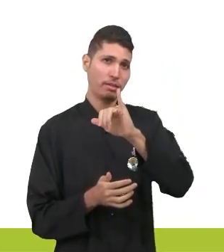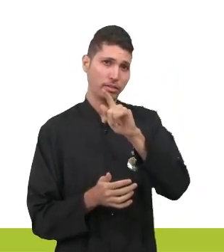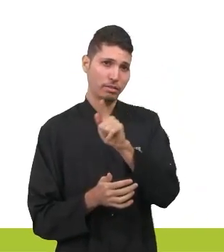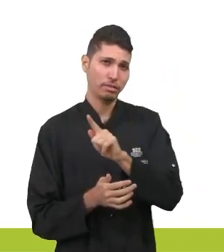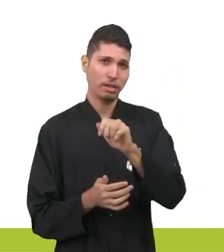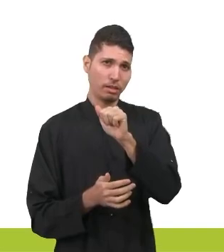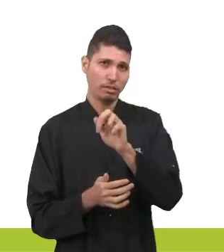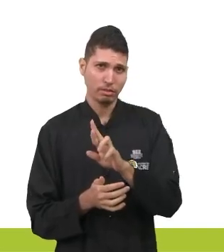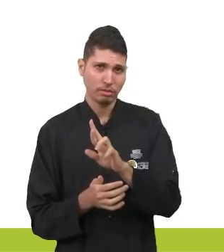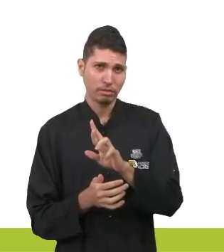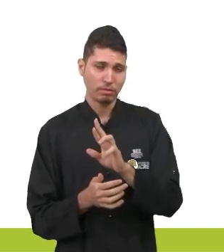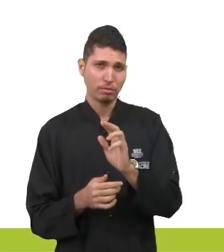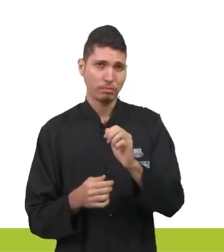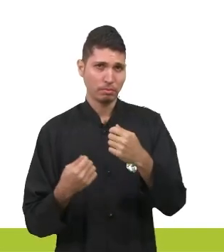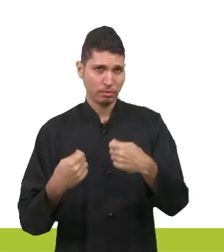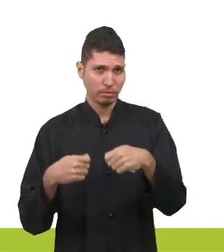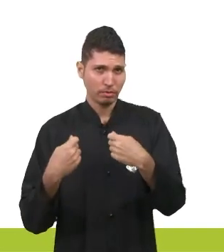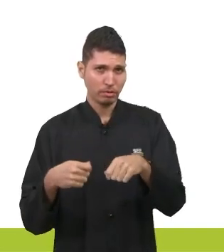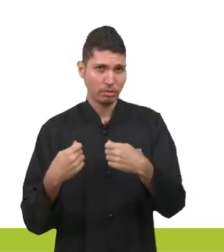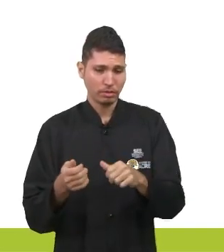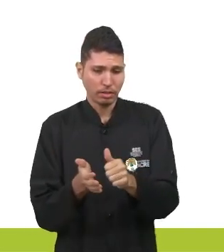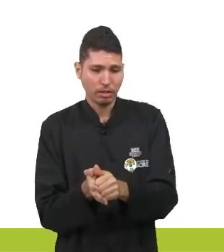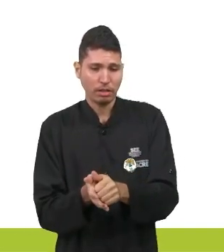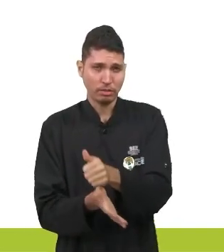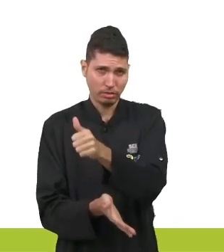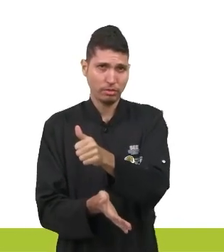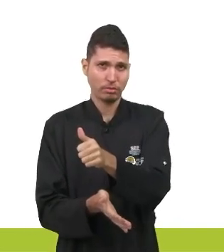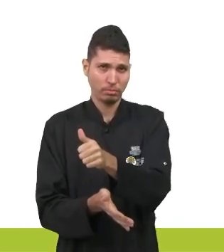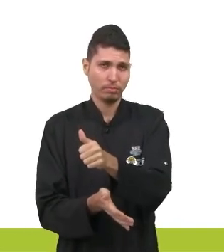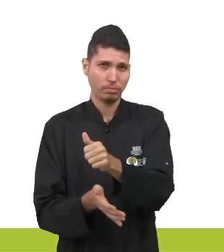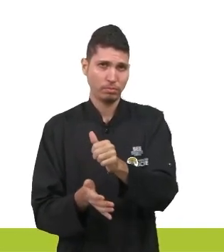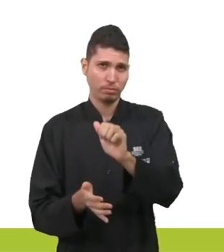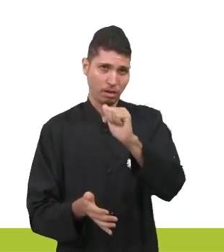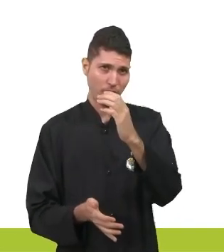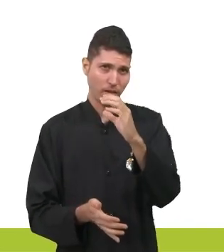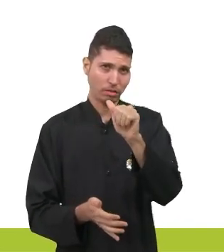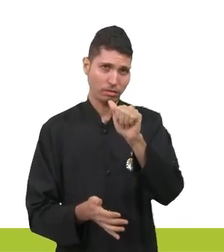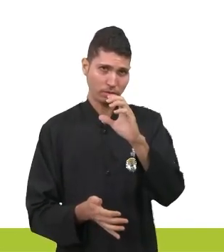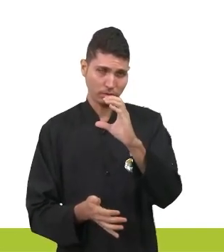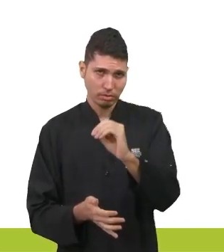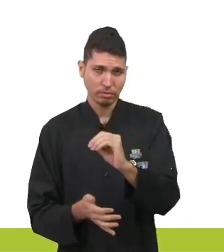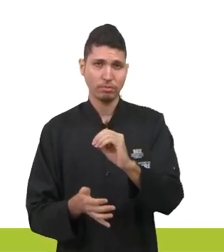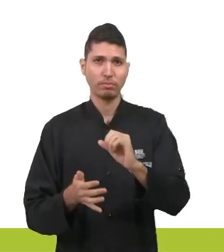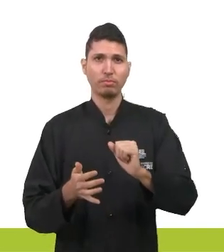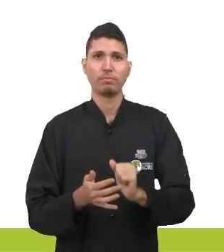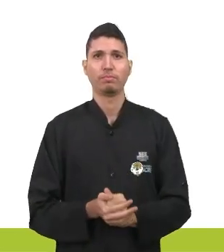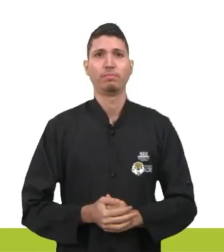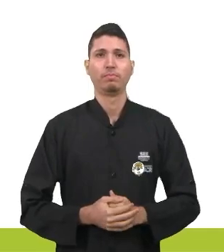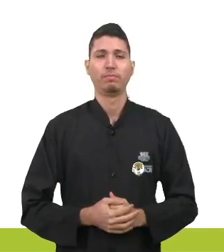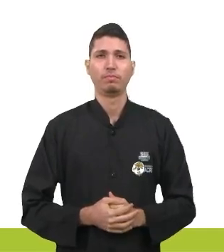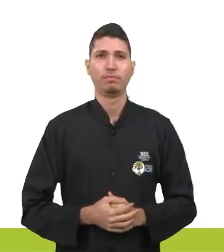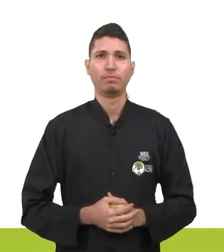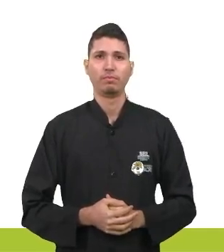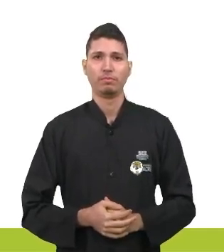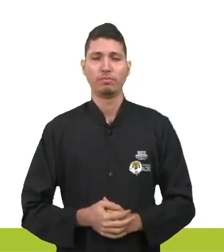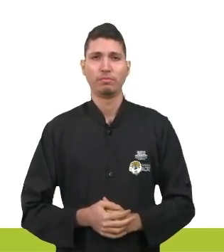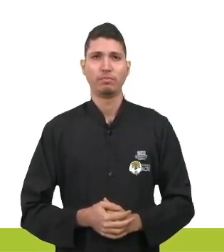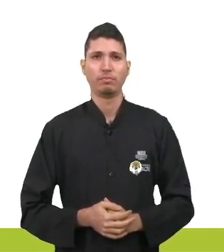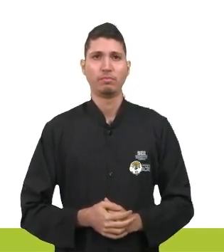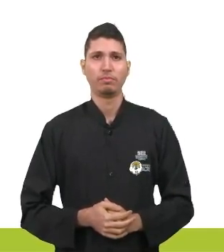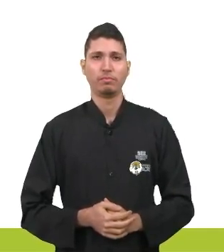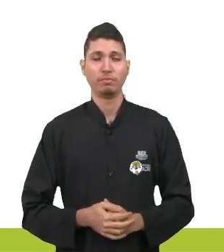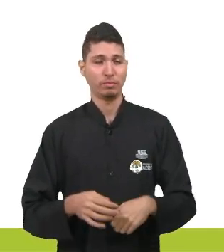Realização depende de ação, e até rima, né? E observe que essa realização a depender do quê?